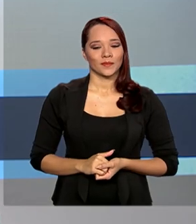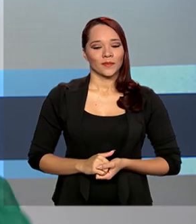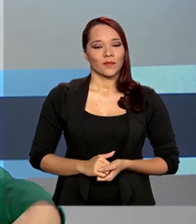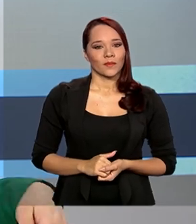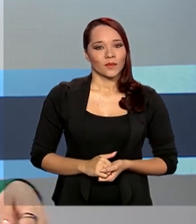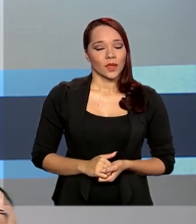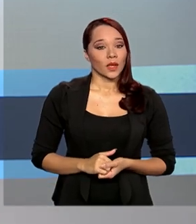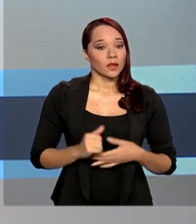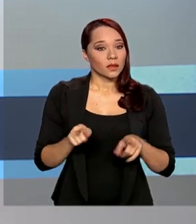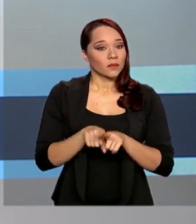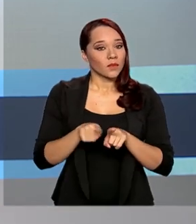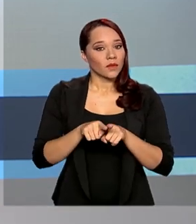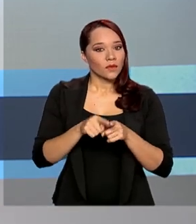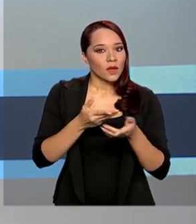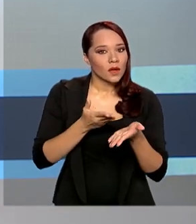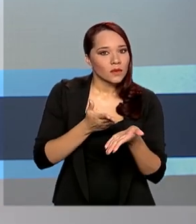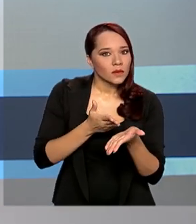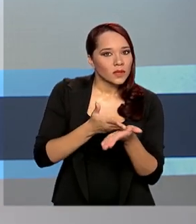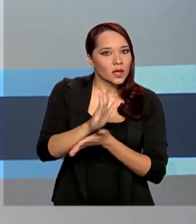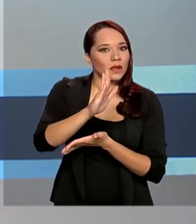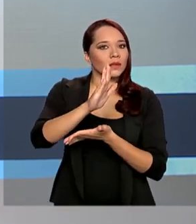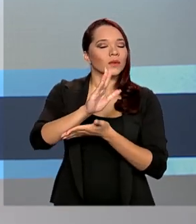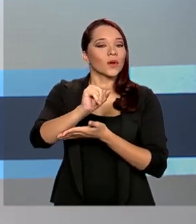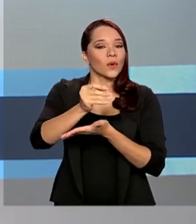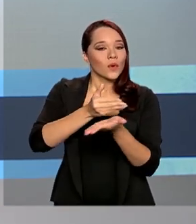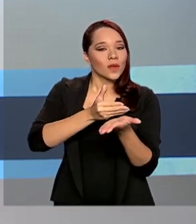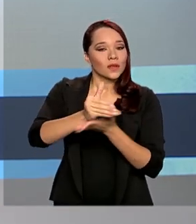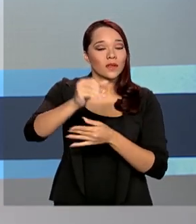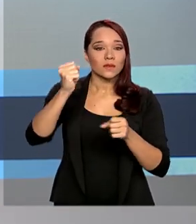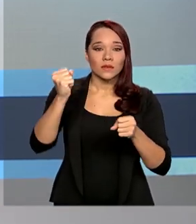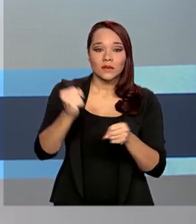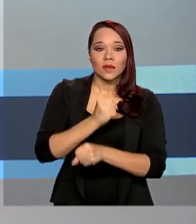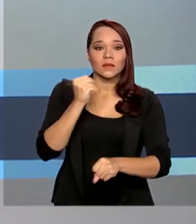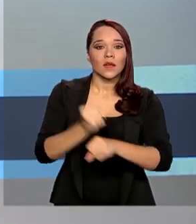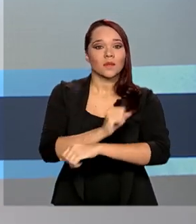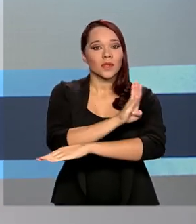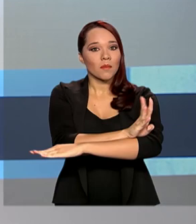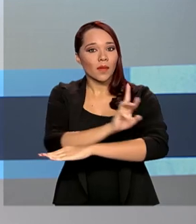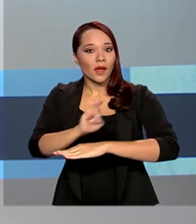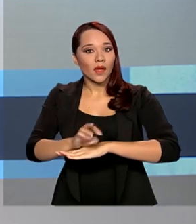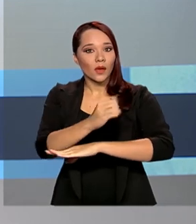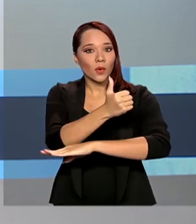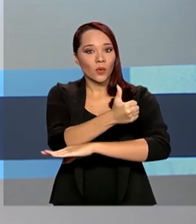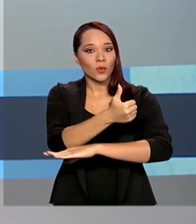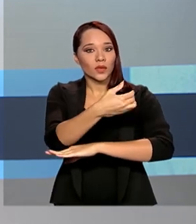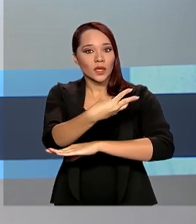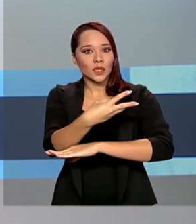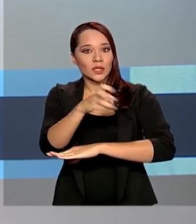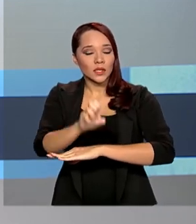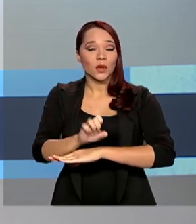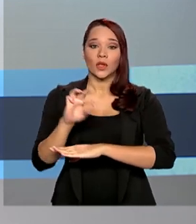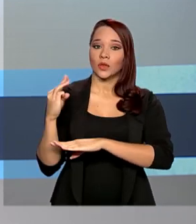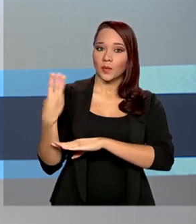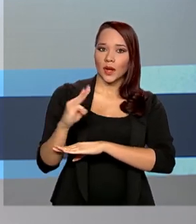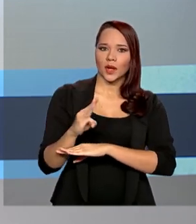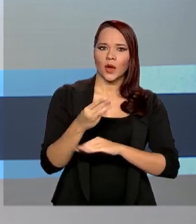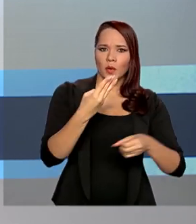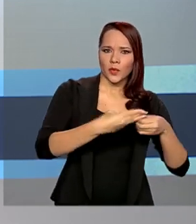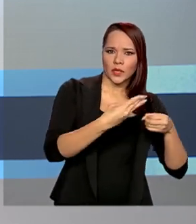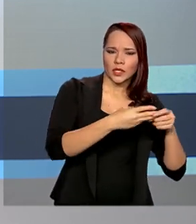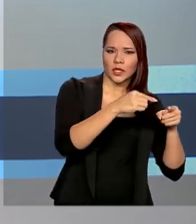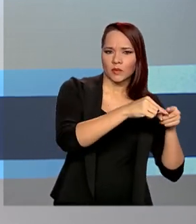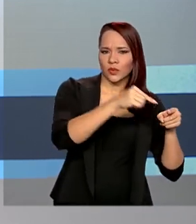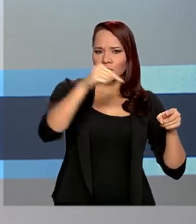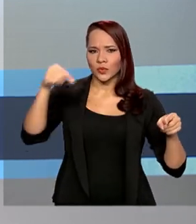E foi autorizado o início das obras da BR-135 no Maranhão, entre os municípios de Bacabeira e